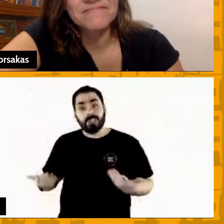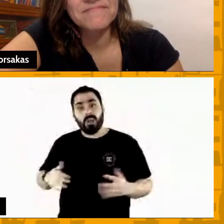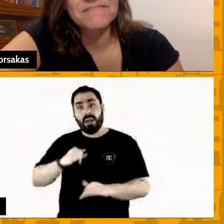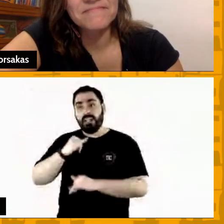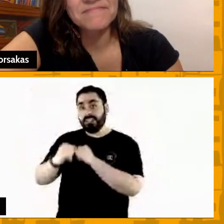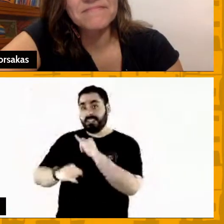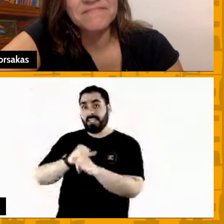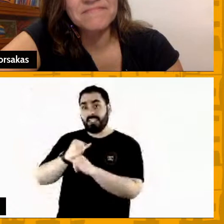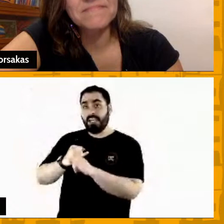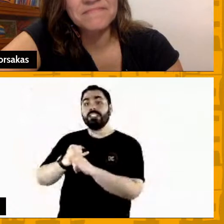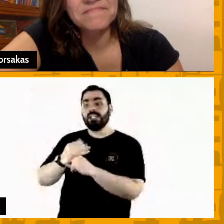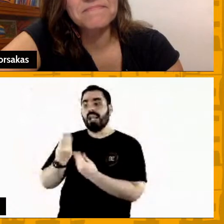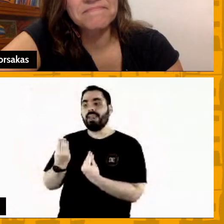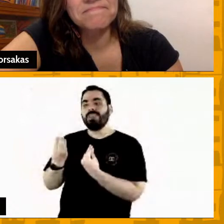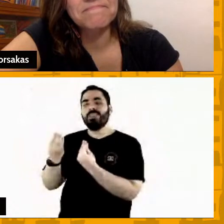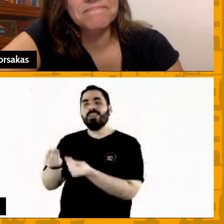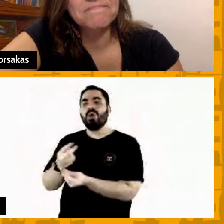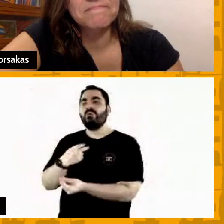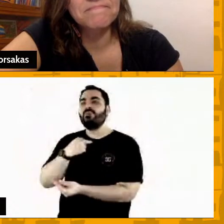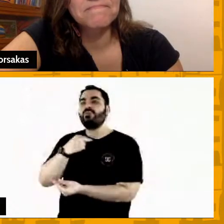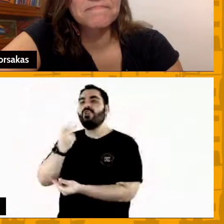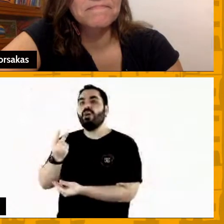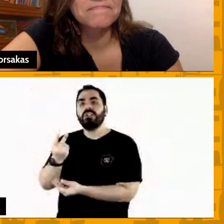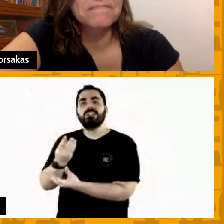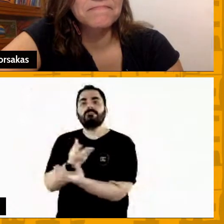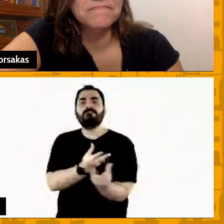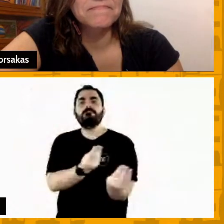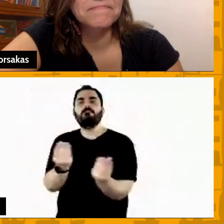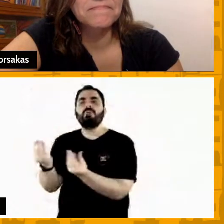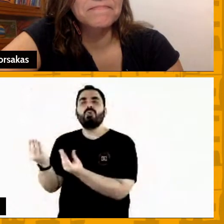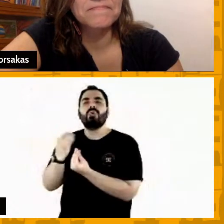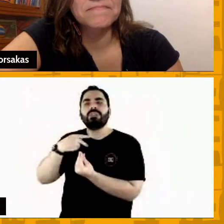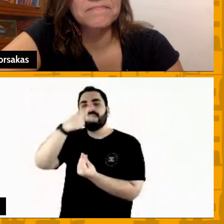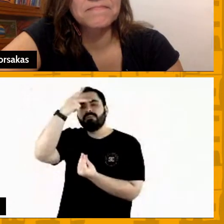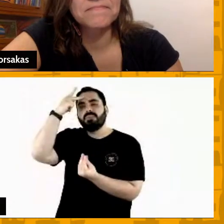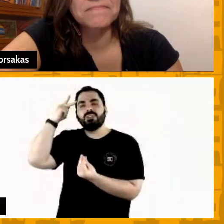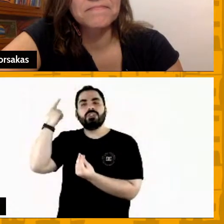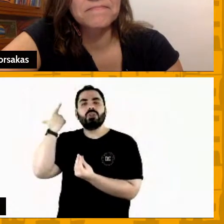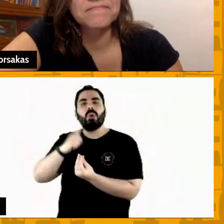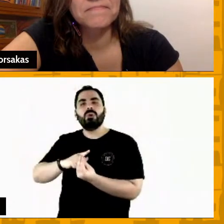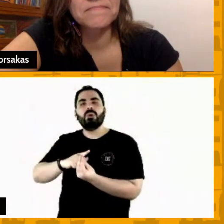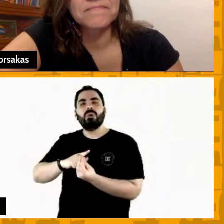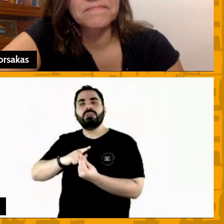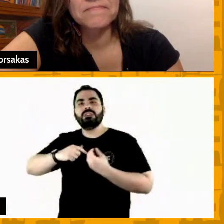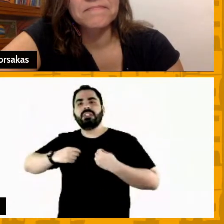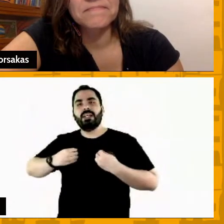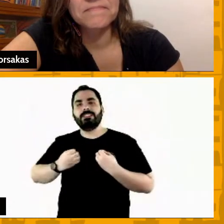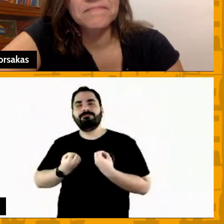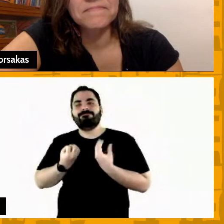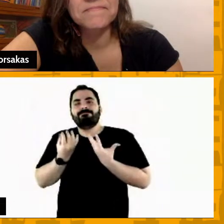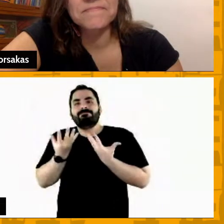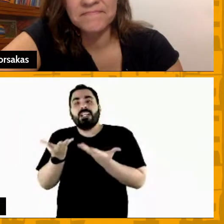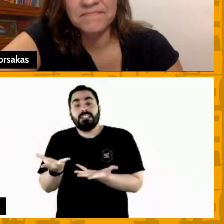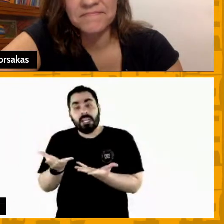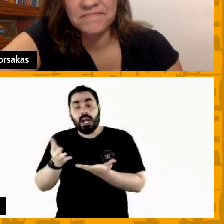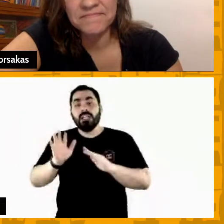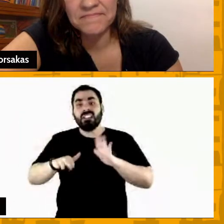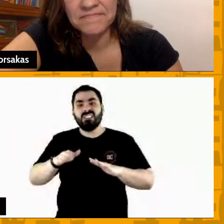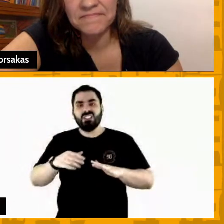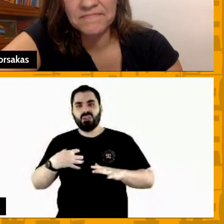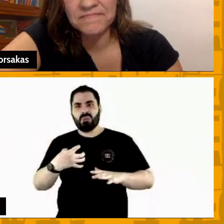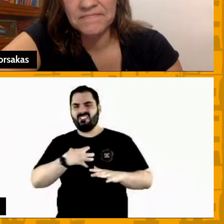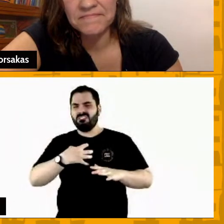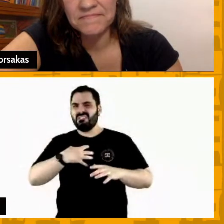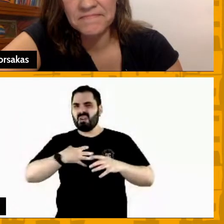pessoas hoje que conseguem se manifestar até às vezes de forma agressiva né e não